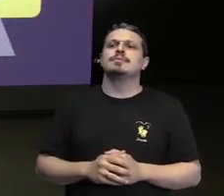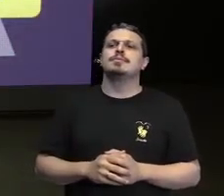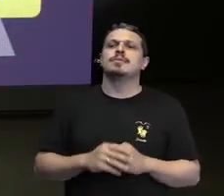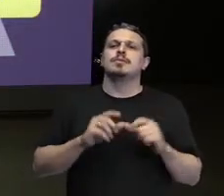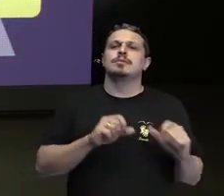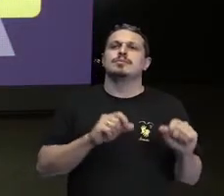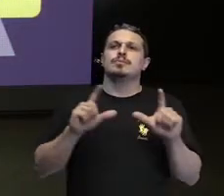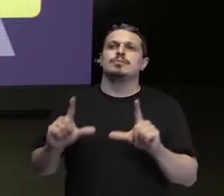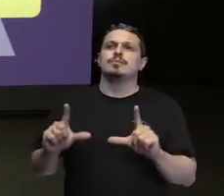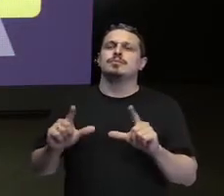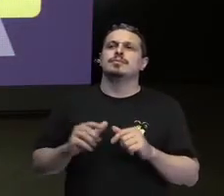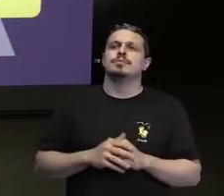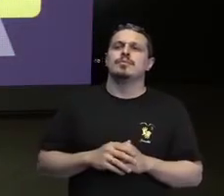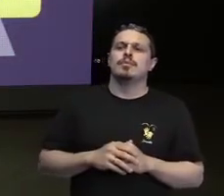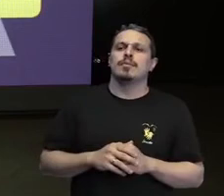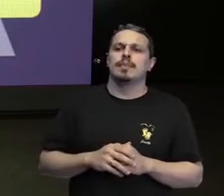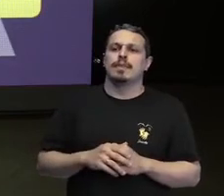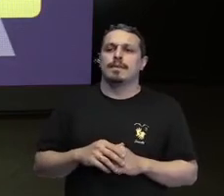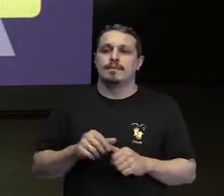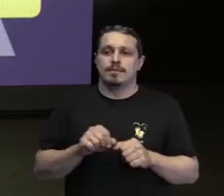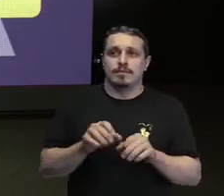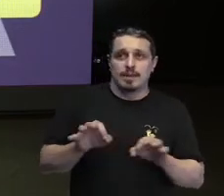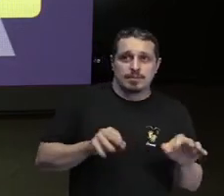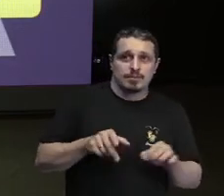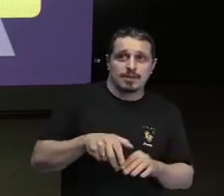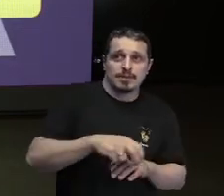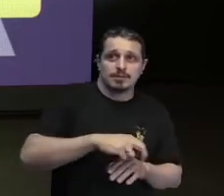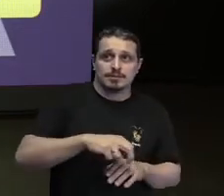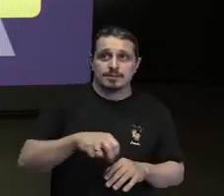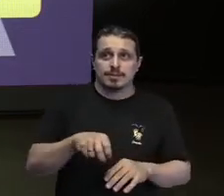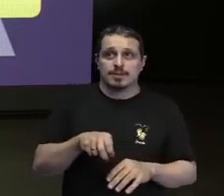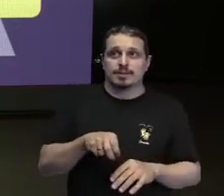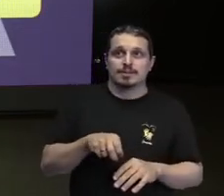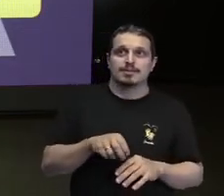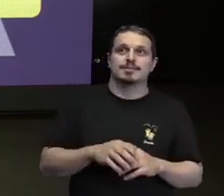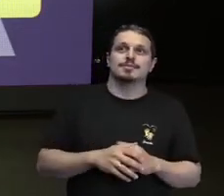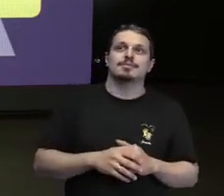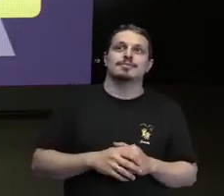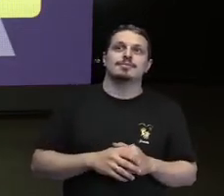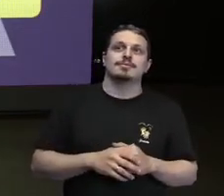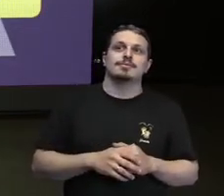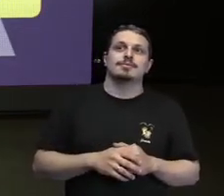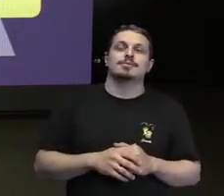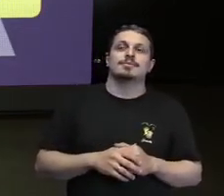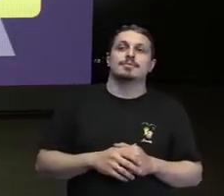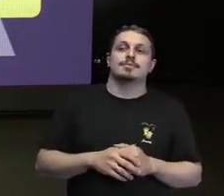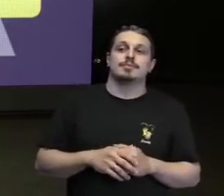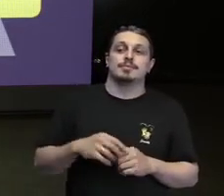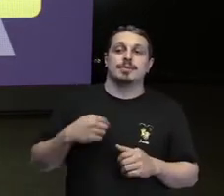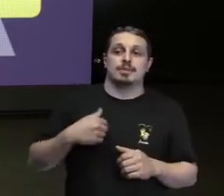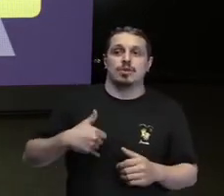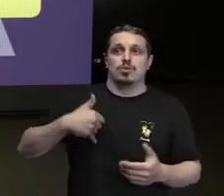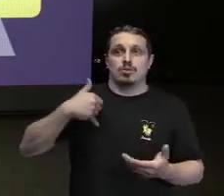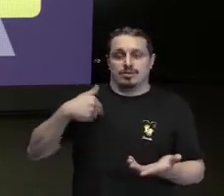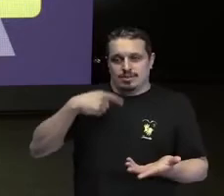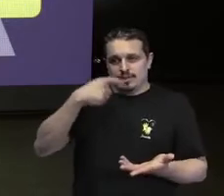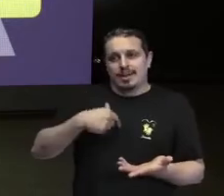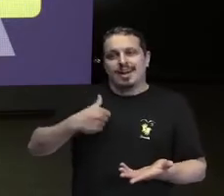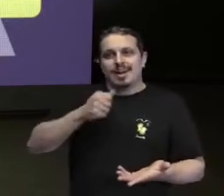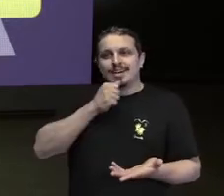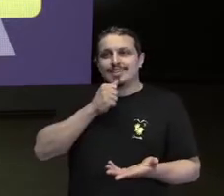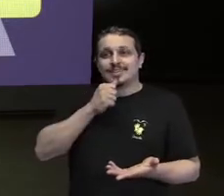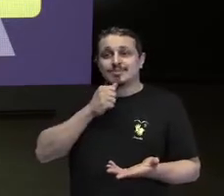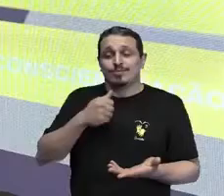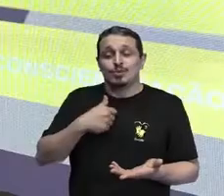Deixa eu sair daqui. E aí, pessoal, a gente... Eu tive a honra hoje, tenho a honra de fazer parte de uma